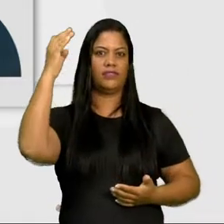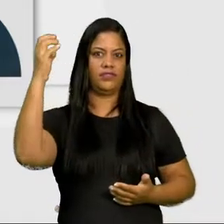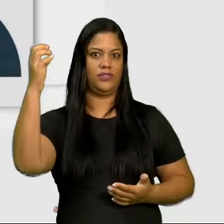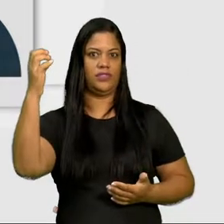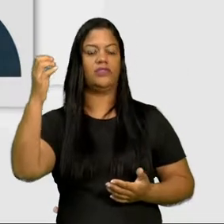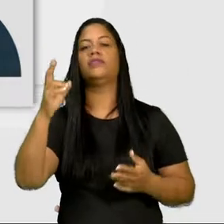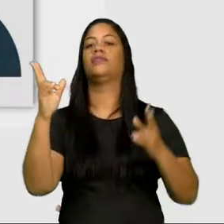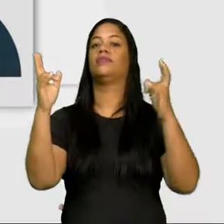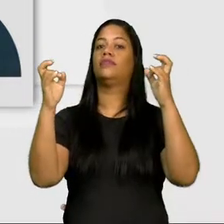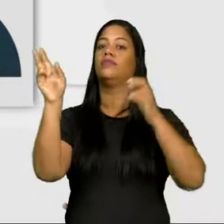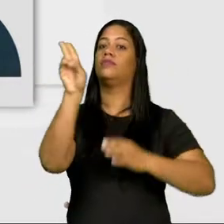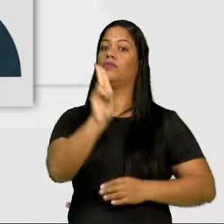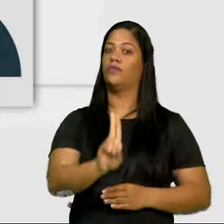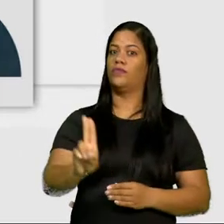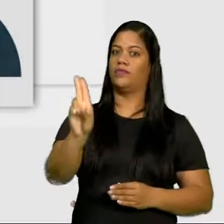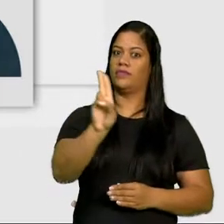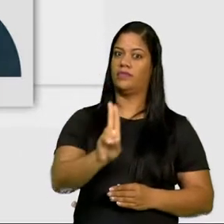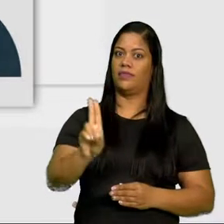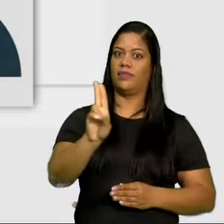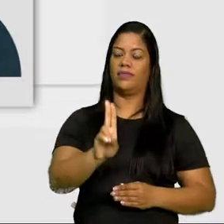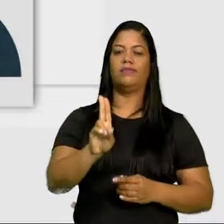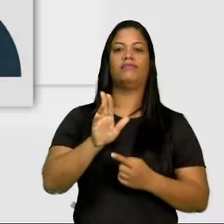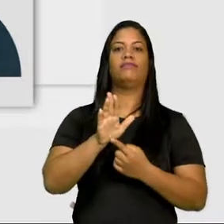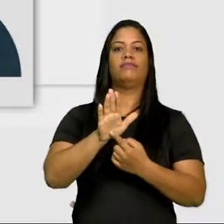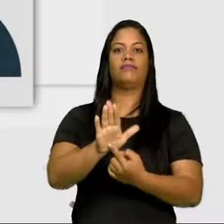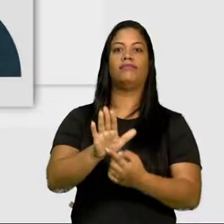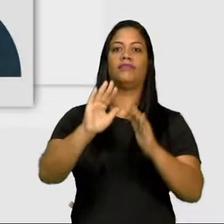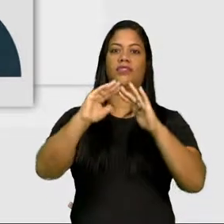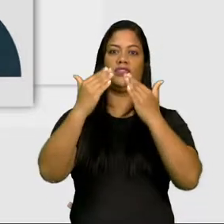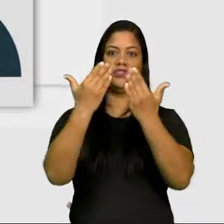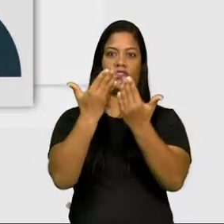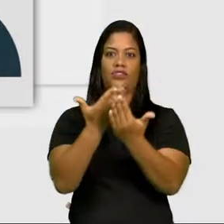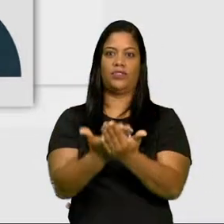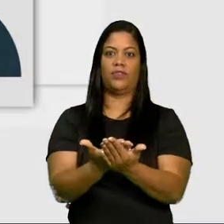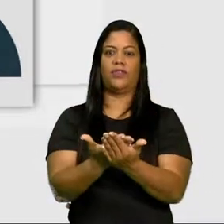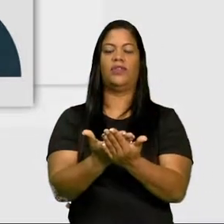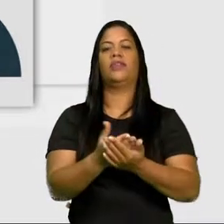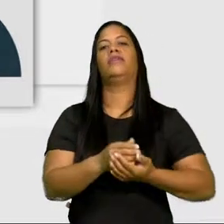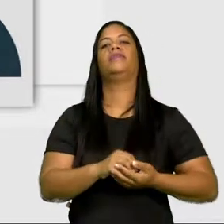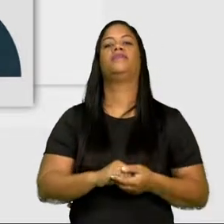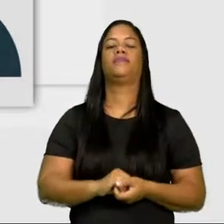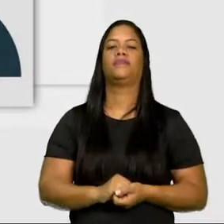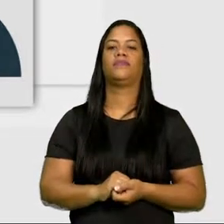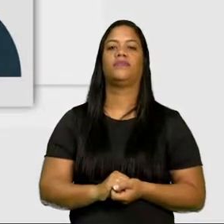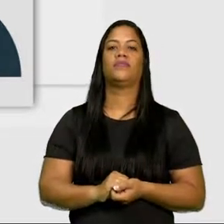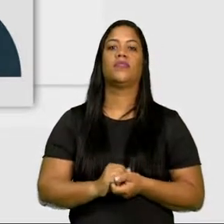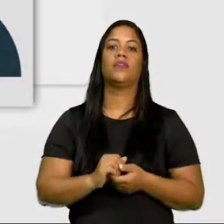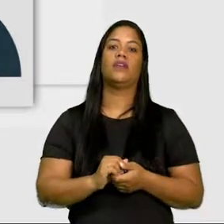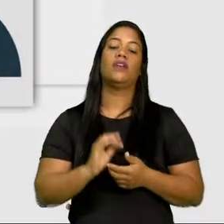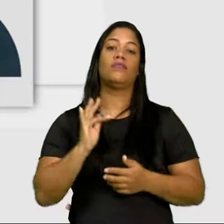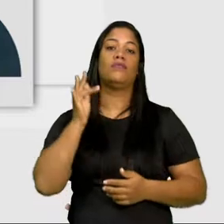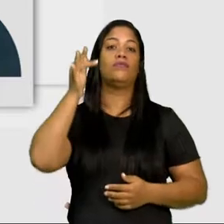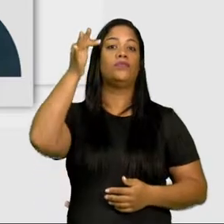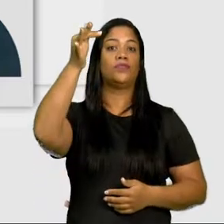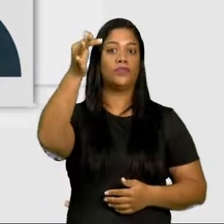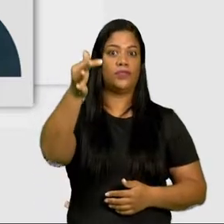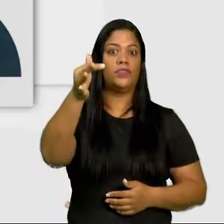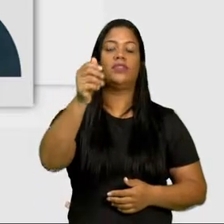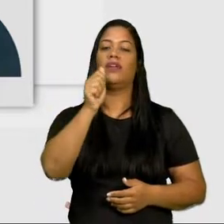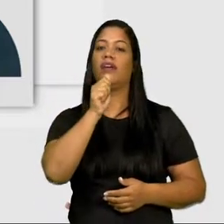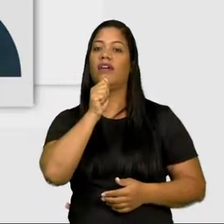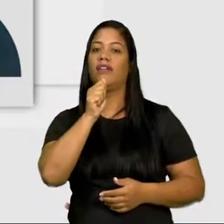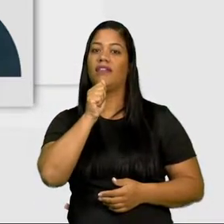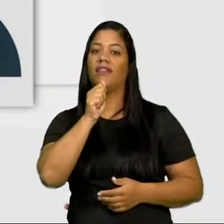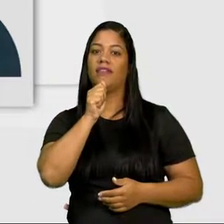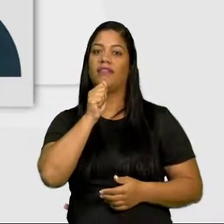o termo foi usado para se referir à escola como cubismo. E o futurismo, que ainda